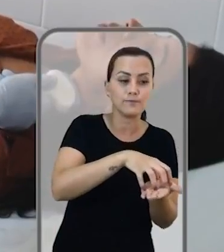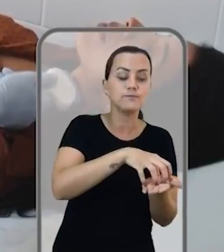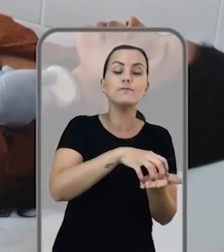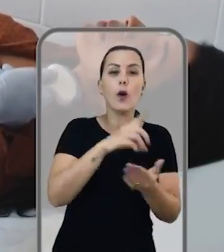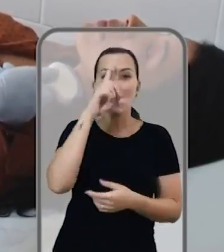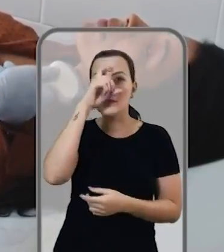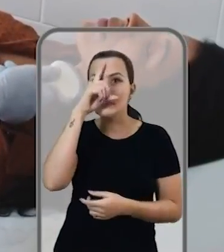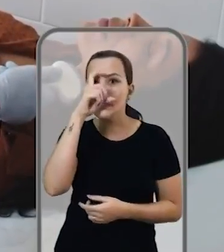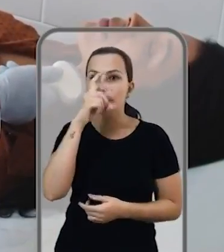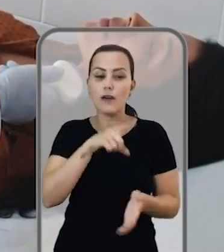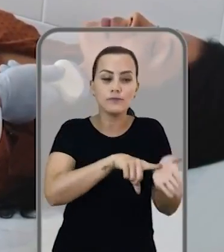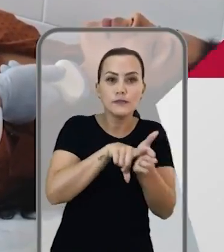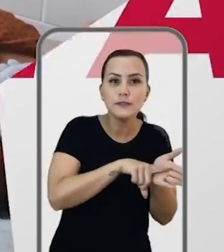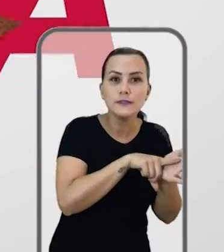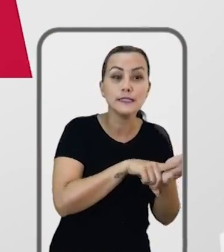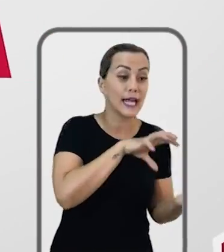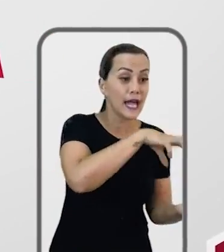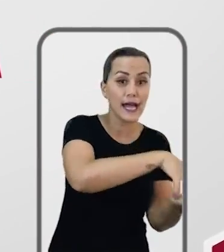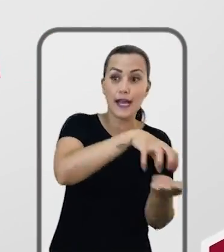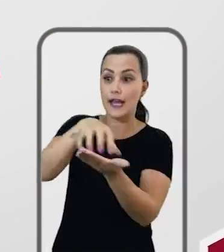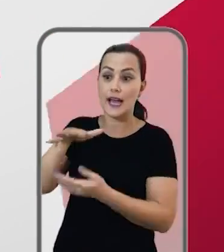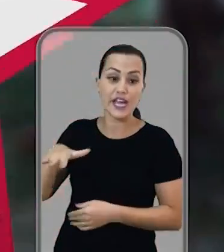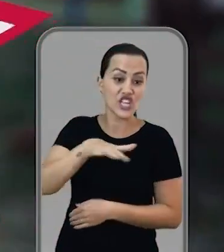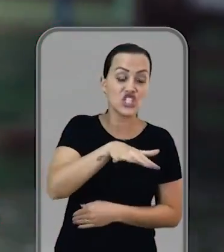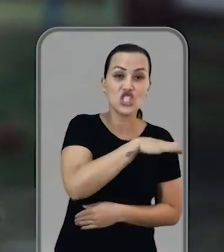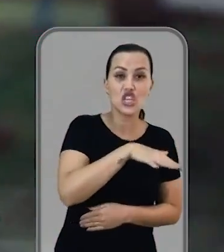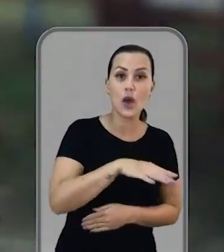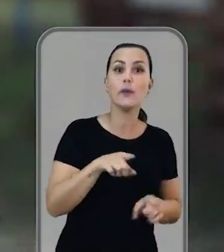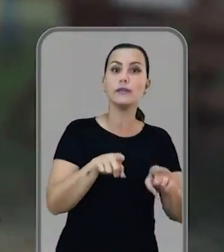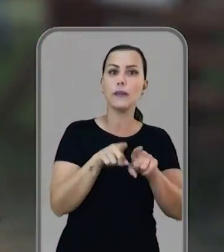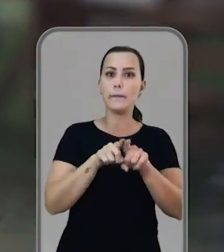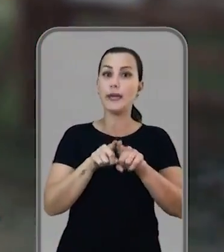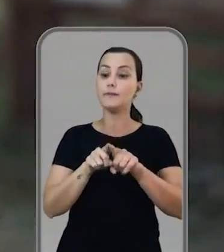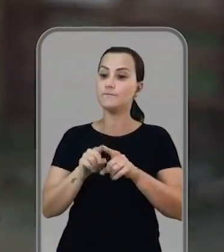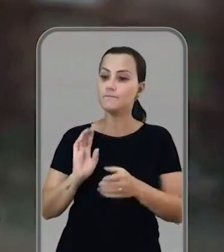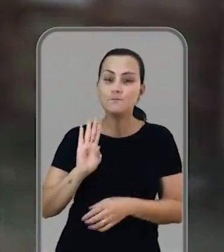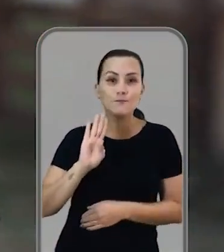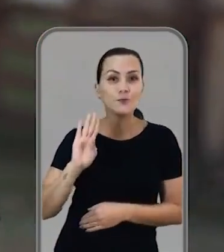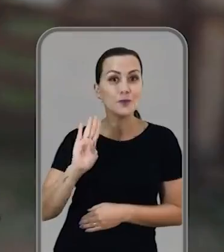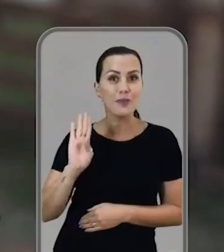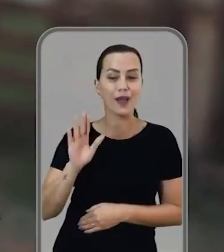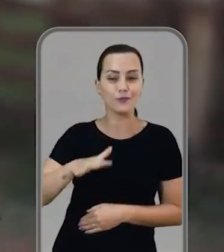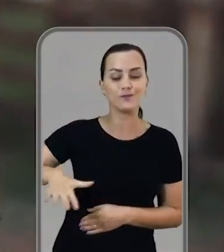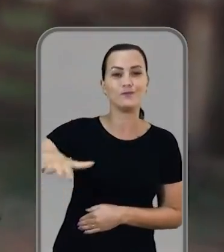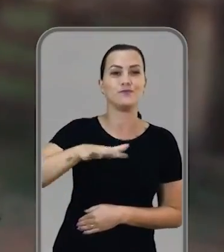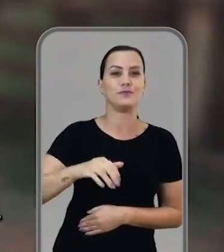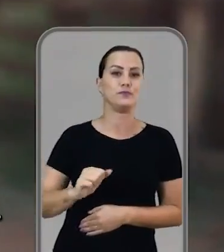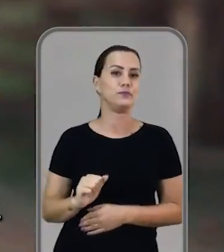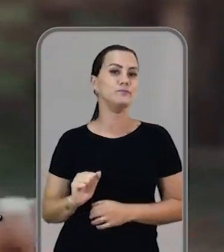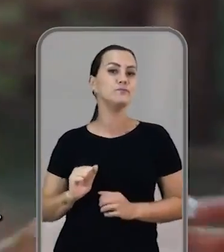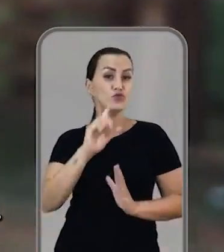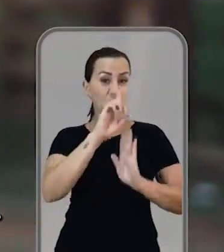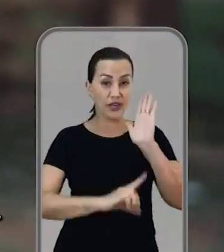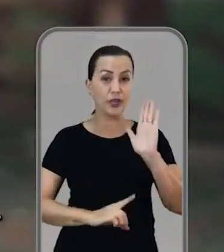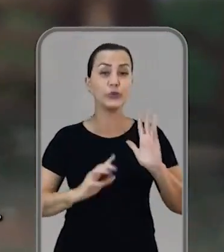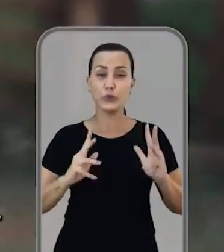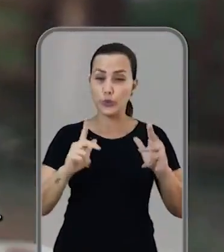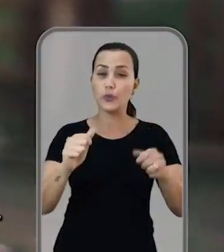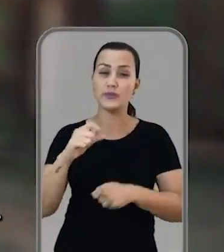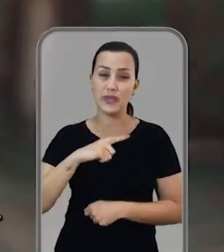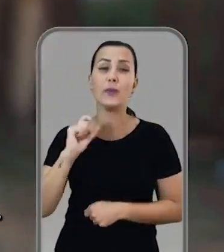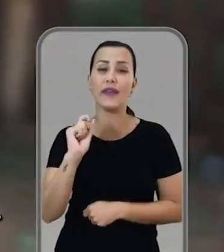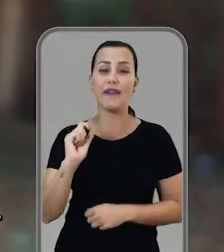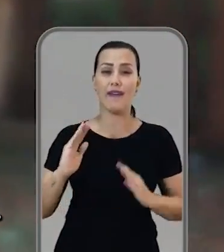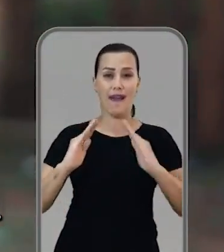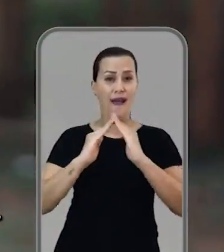também pra população dos bairros. Todos têm direito a um teto pra morar, do Nova Campo